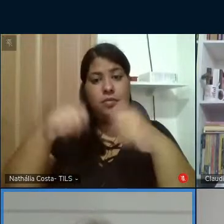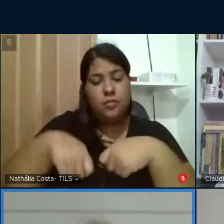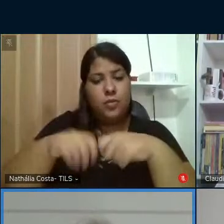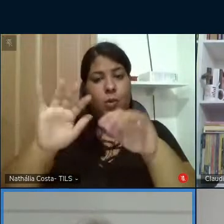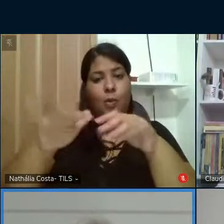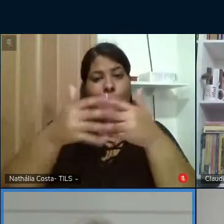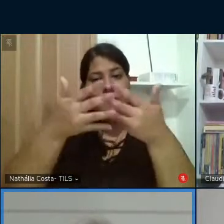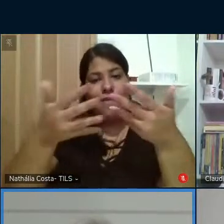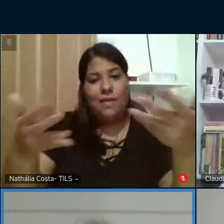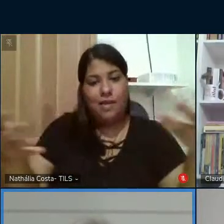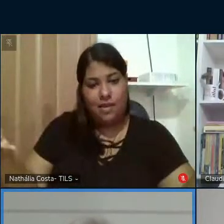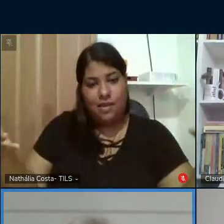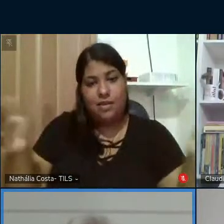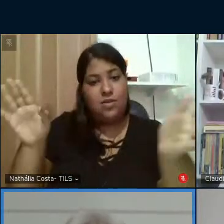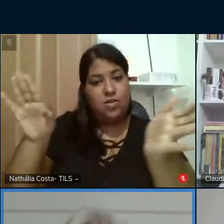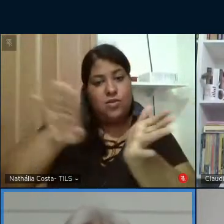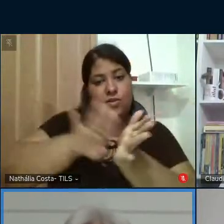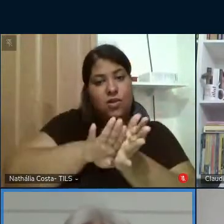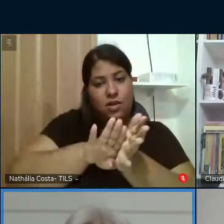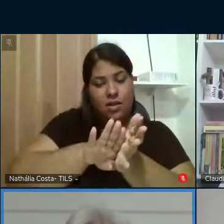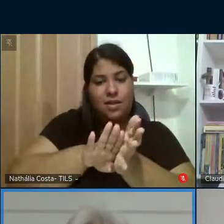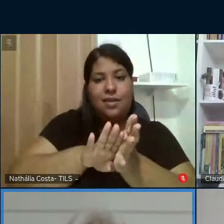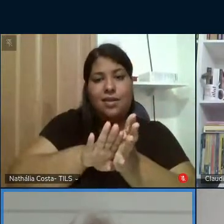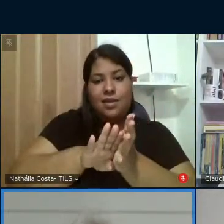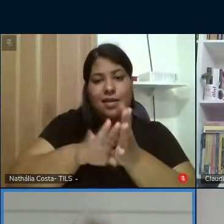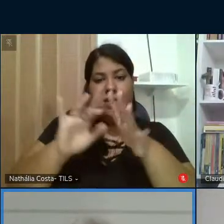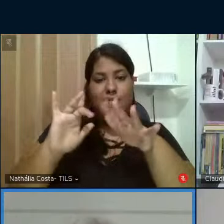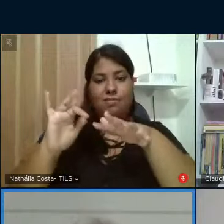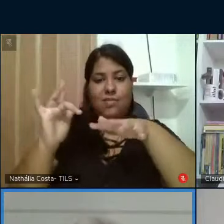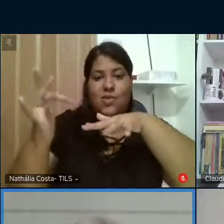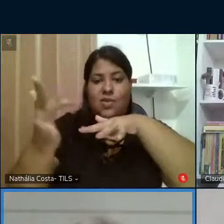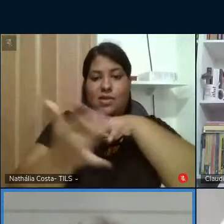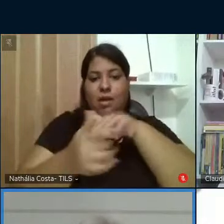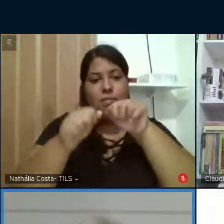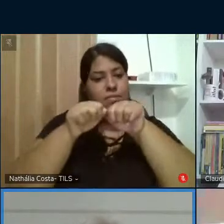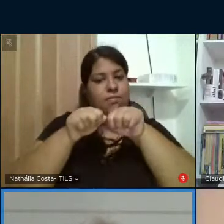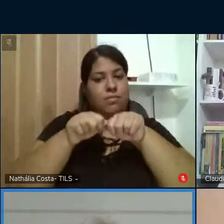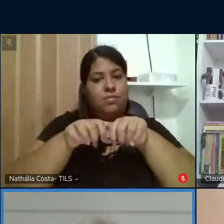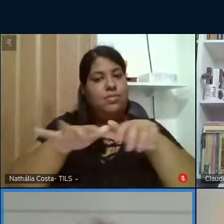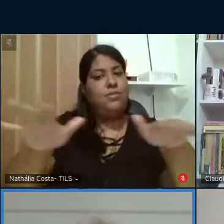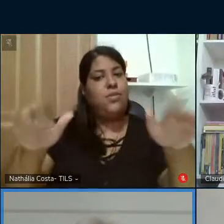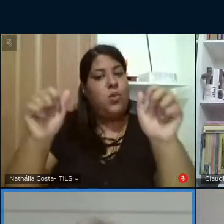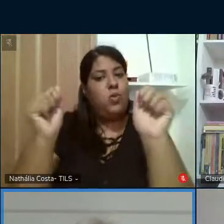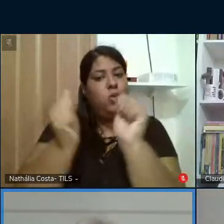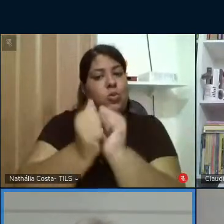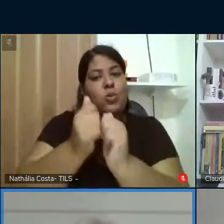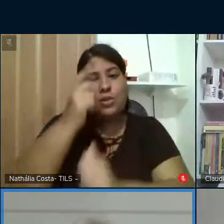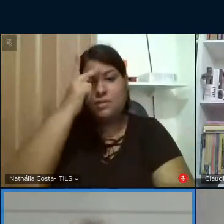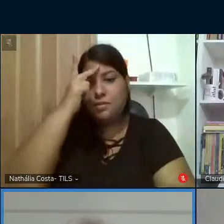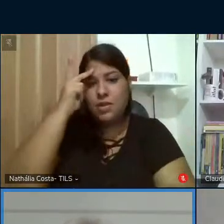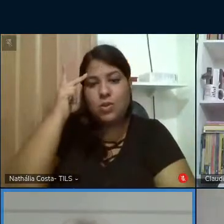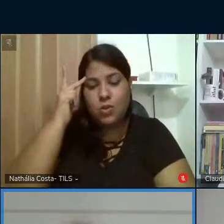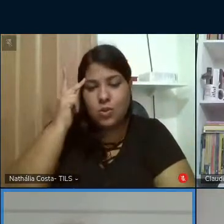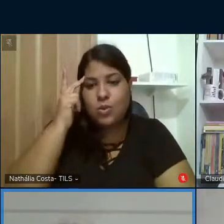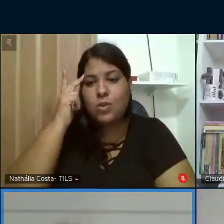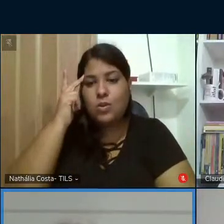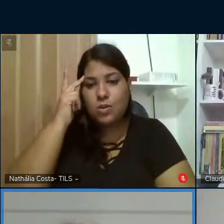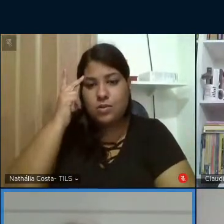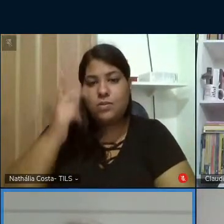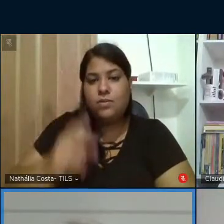evento chegar na rede e ir junto às pessoas em razão